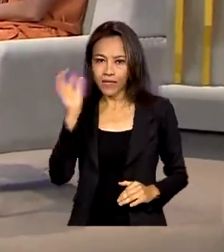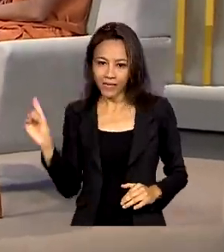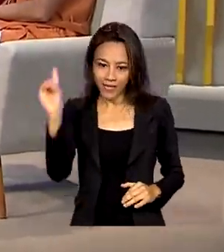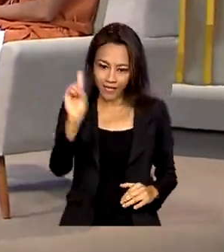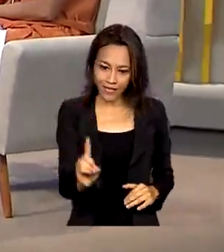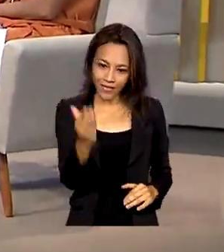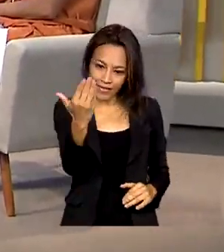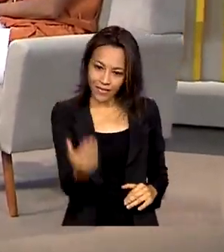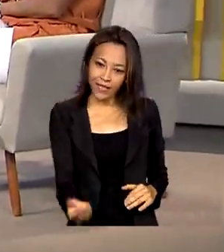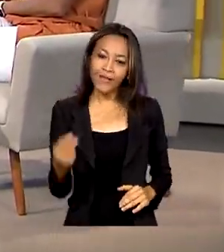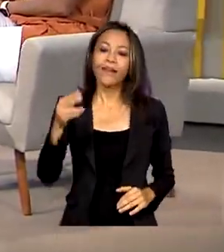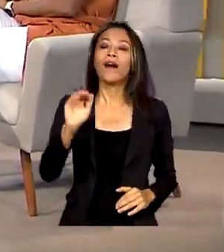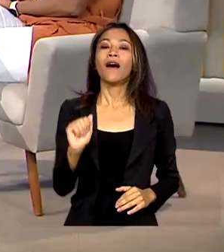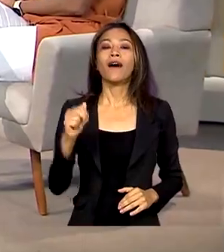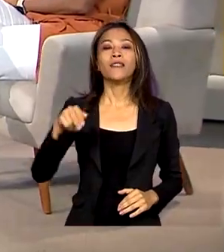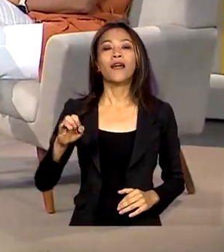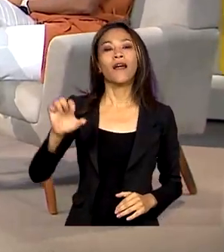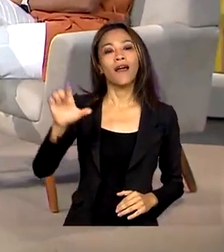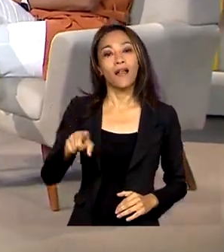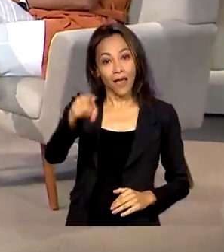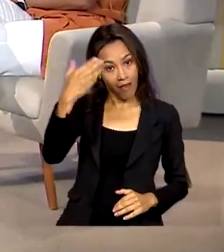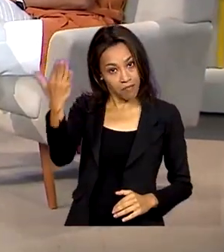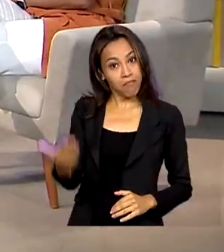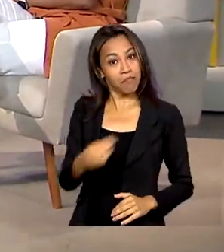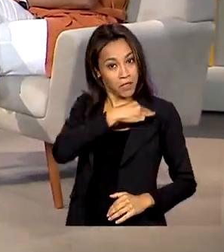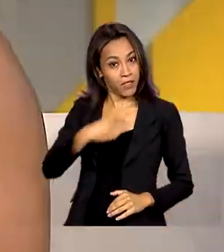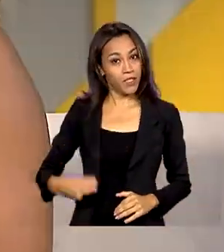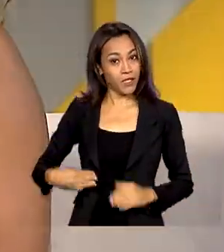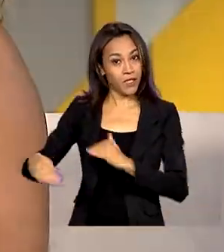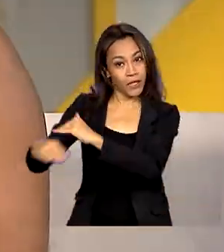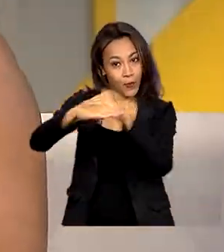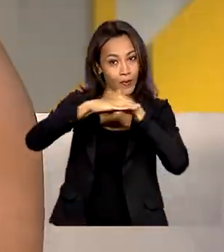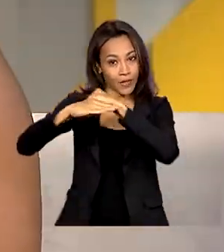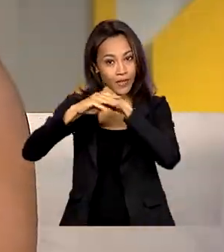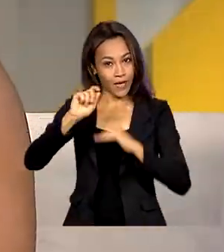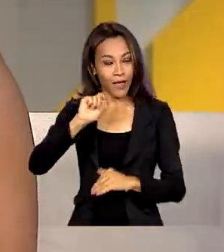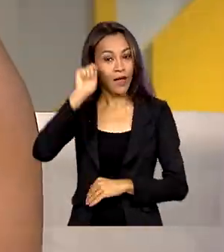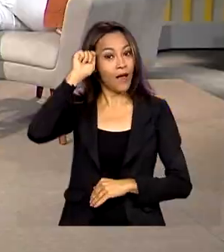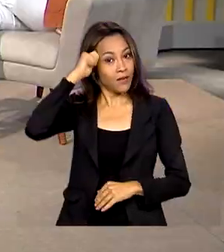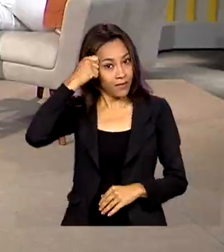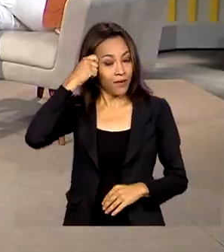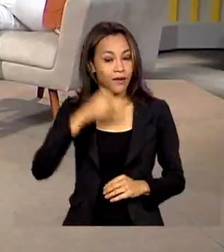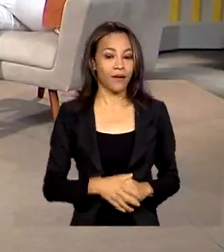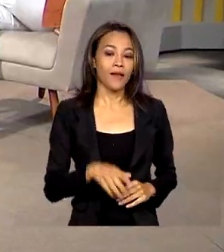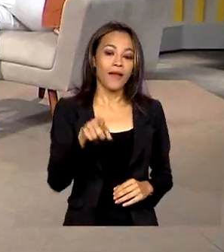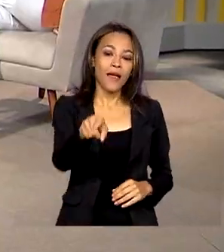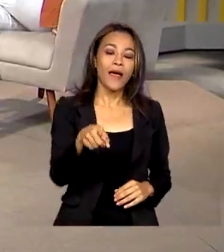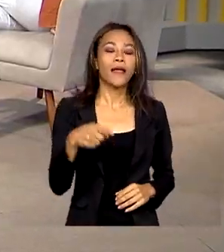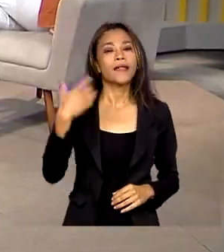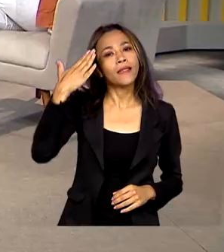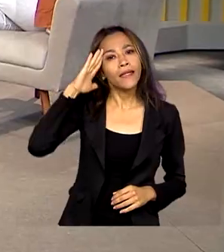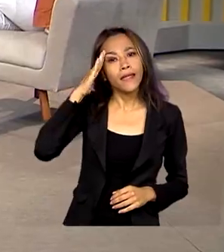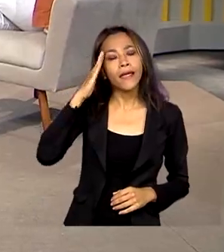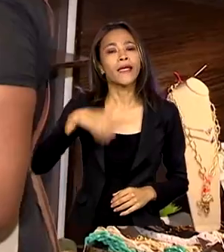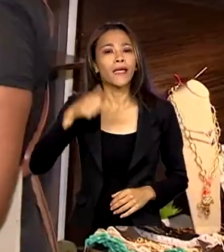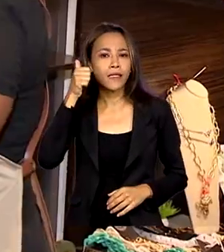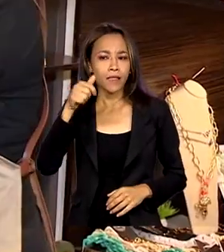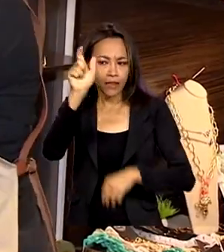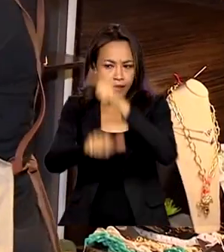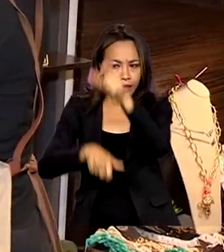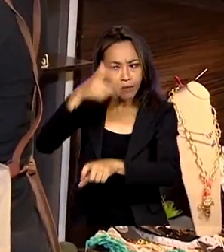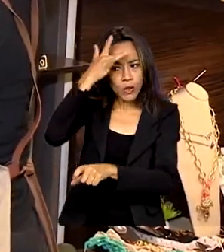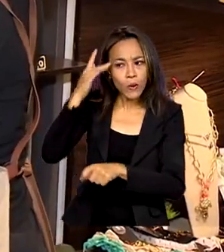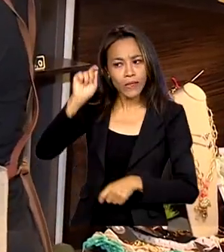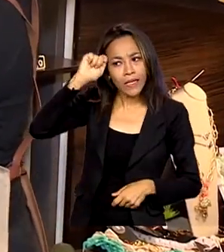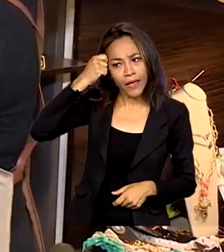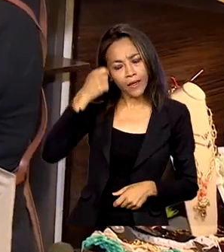Aniele Franco, ministra da Igualdade Racial. É importante entendermos que as pessoas negras estão qualificadas para